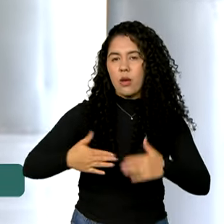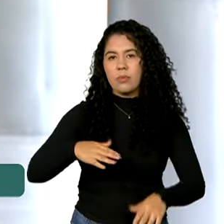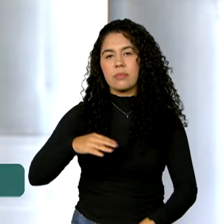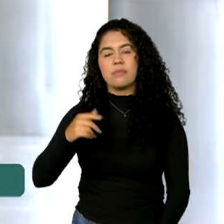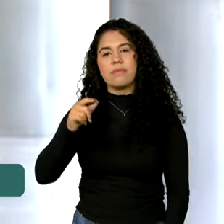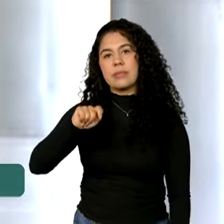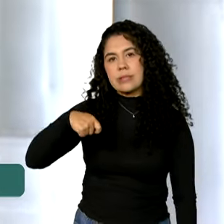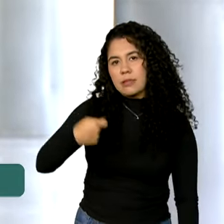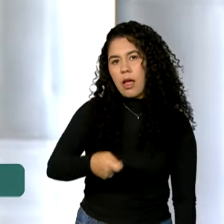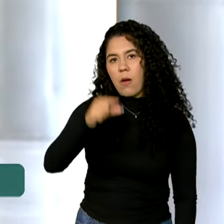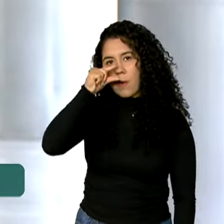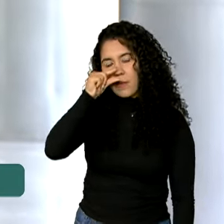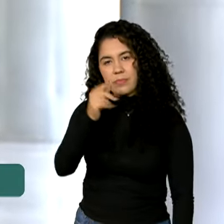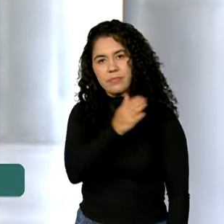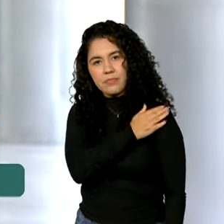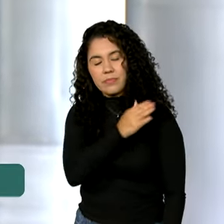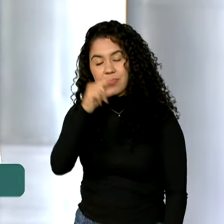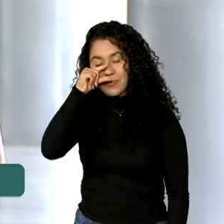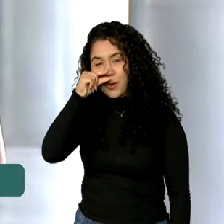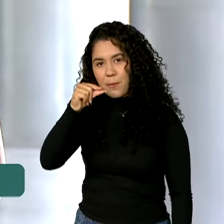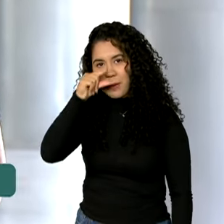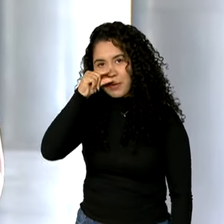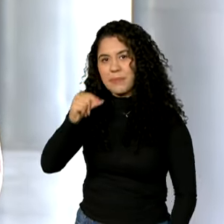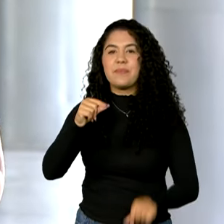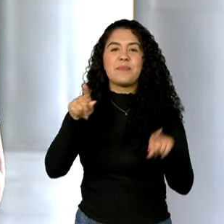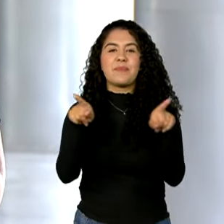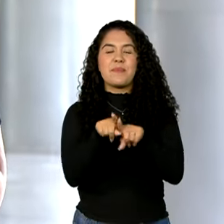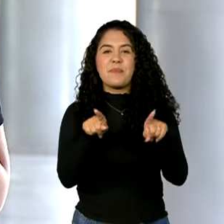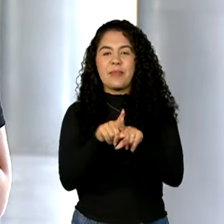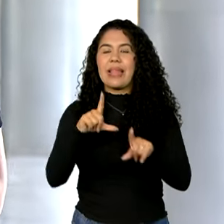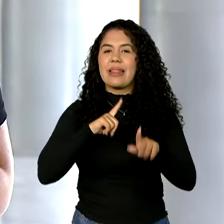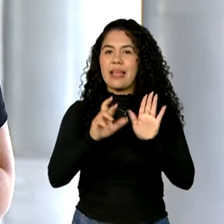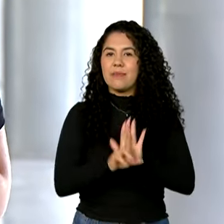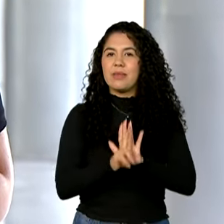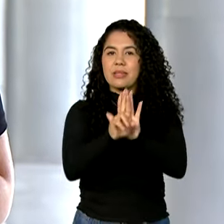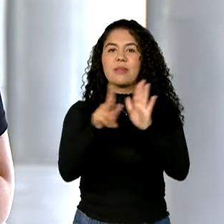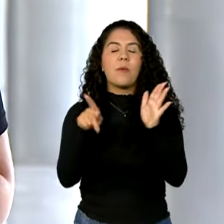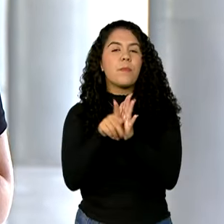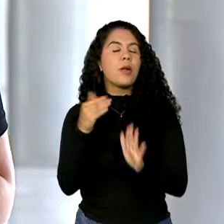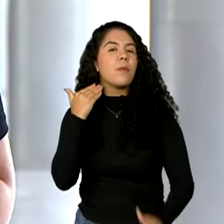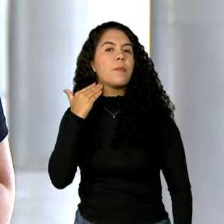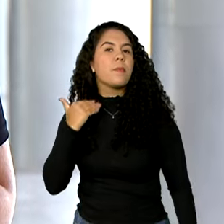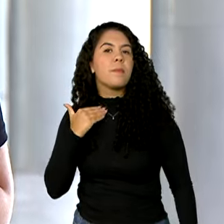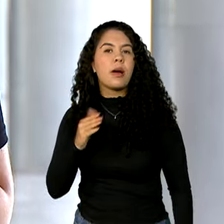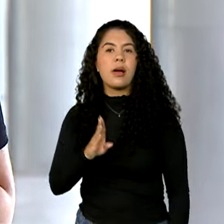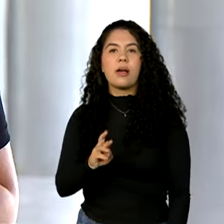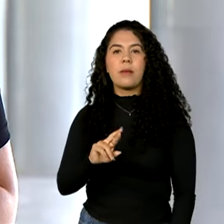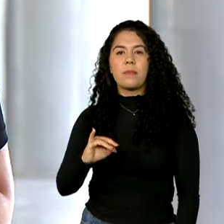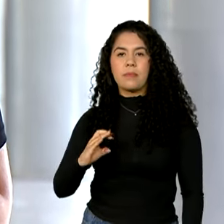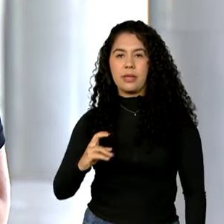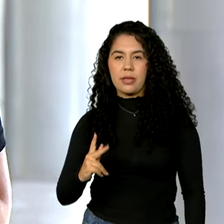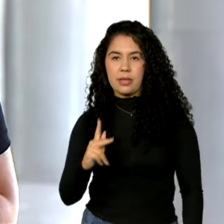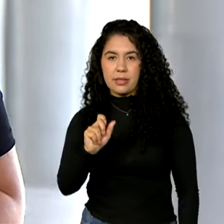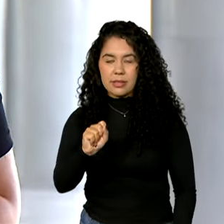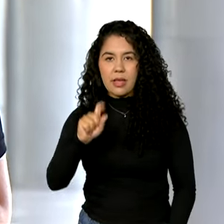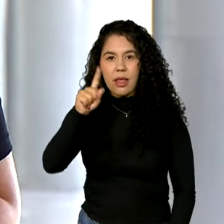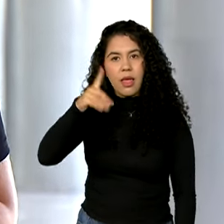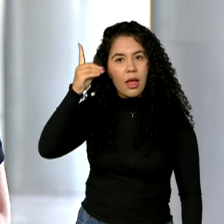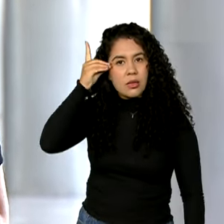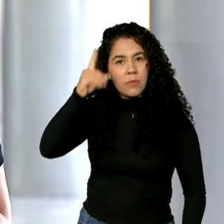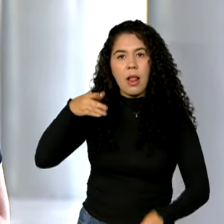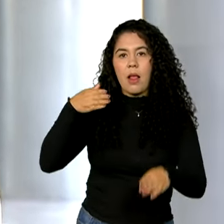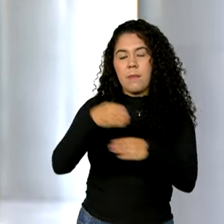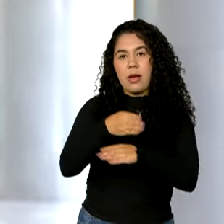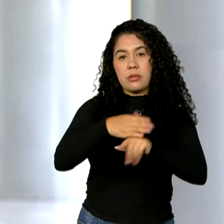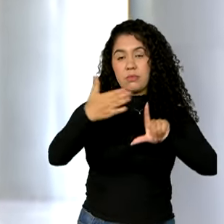Alckmin, a presidente do novo Banco de Desenvolvimento, o Banco do BRICS, Dilma Rousseff, que vai participar por videoconferência, e os